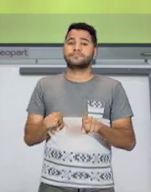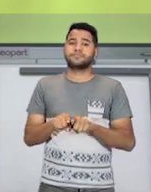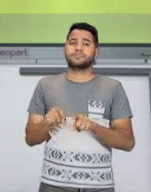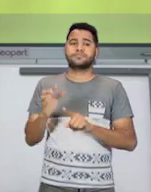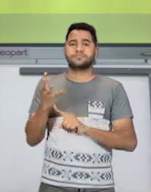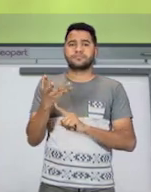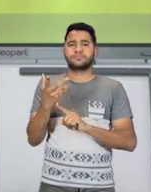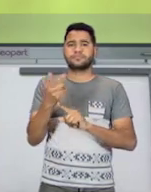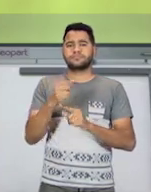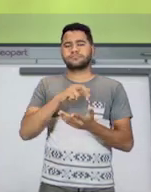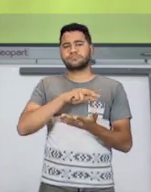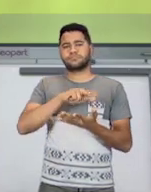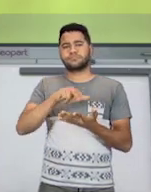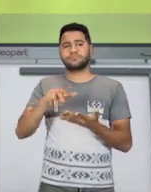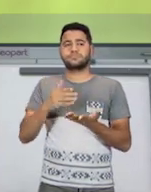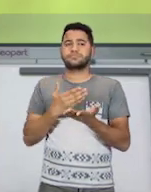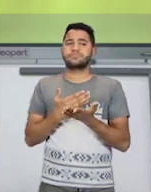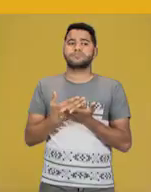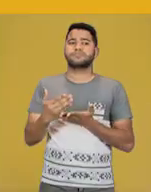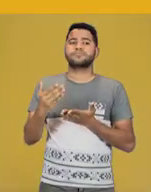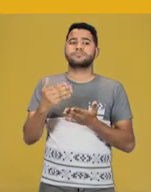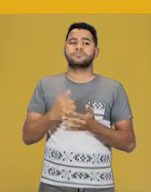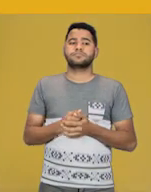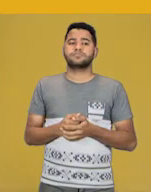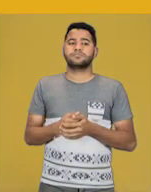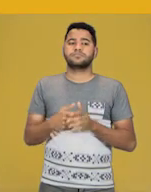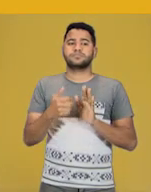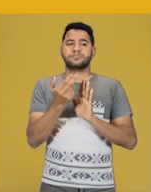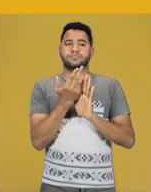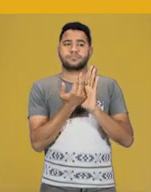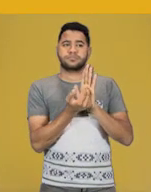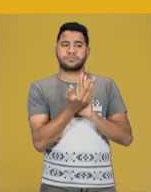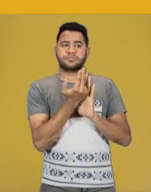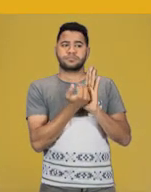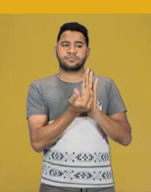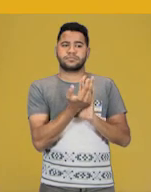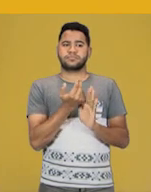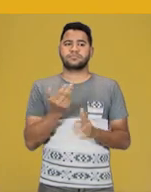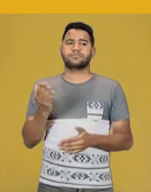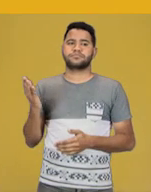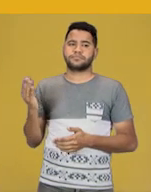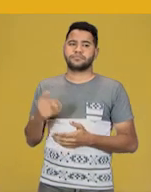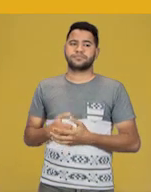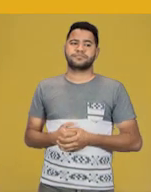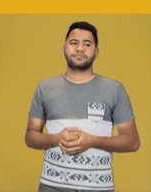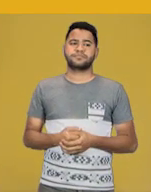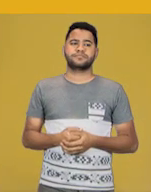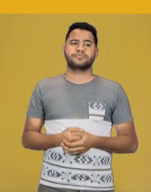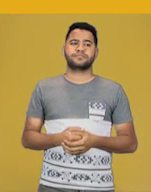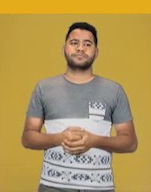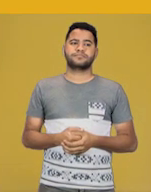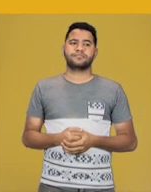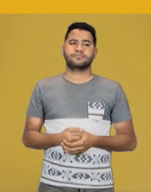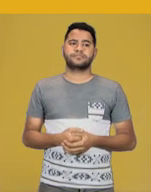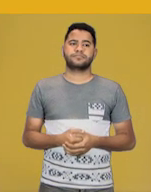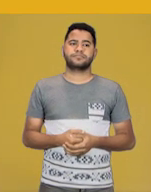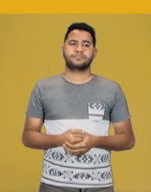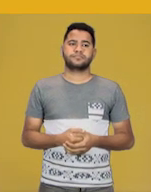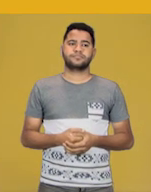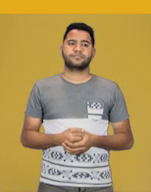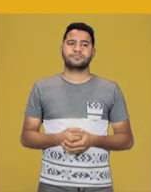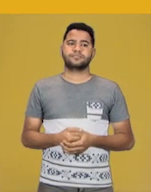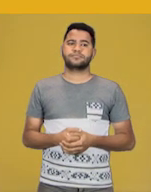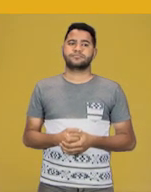artes. Vamos começar vendo um pouco sobre o desenho, drawing, printmaking.